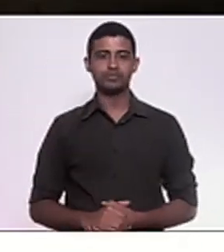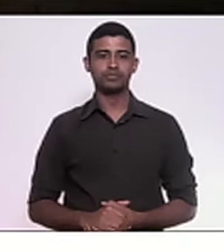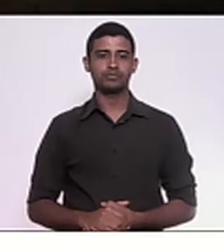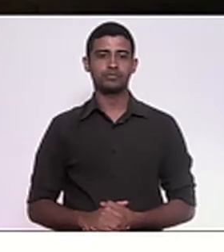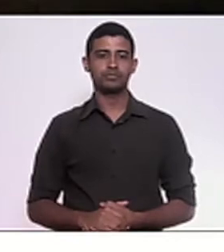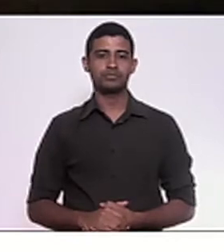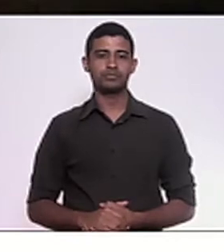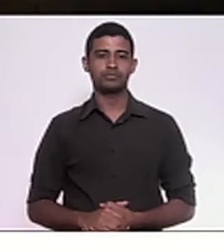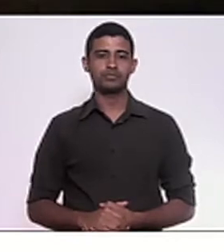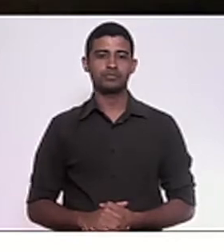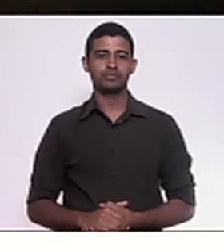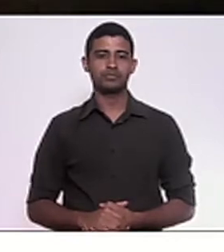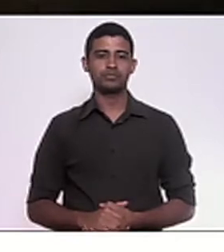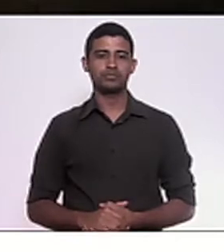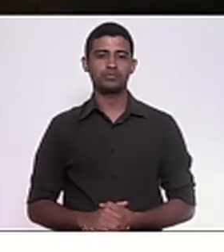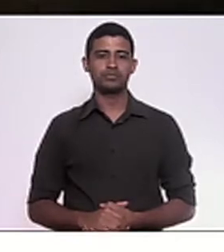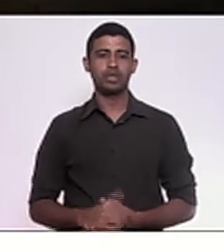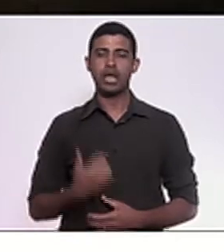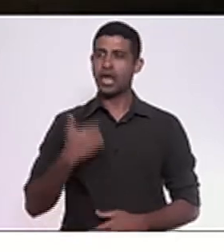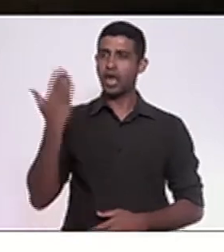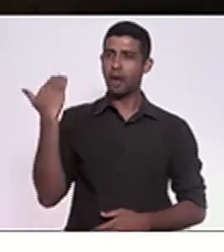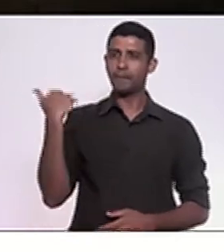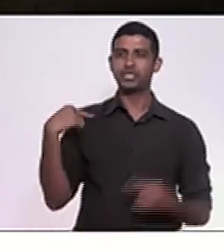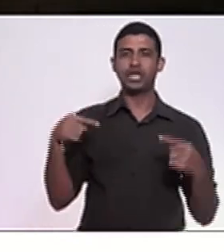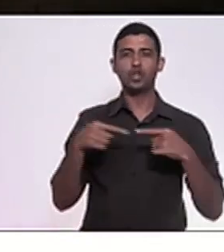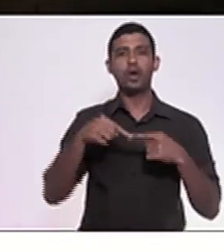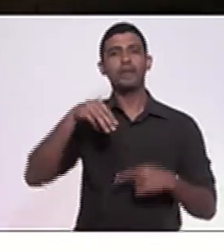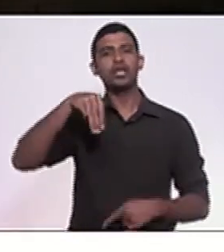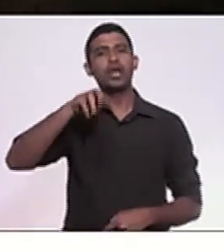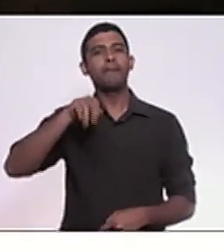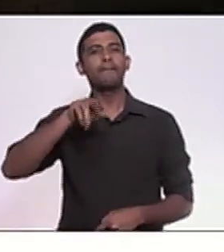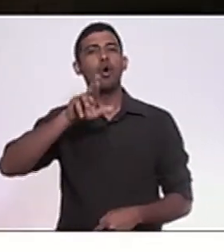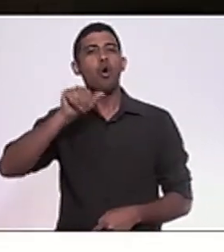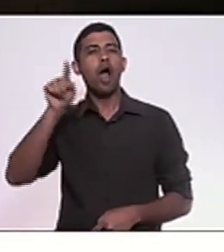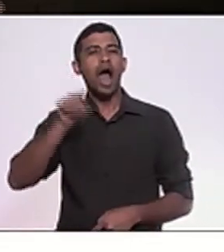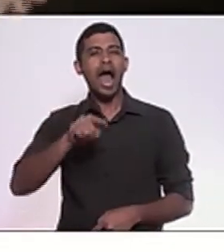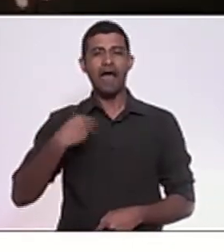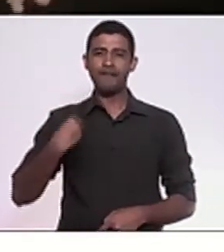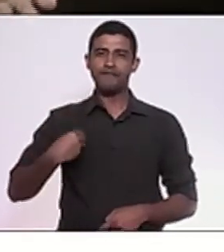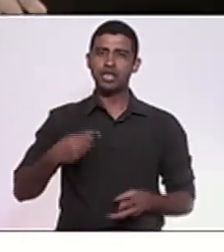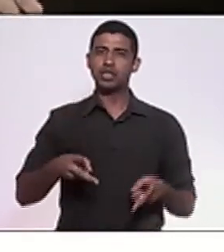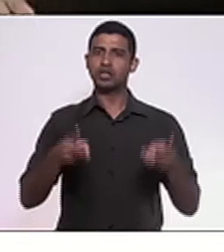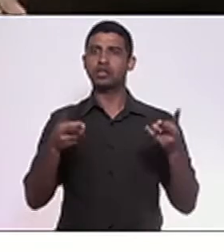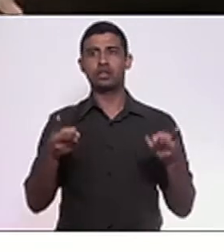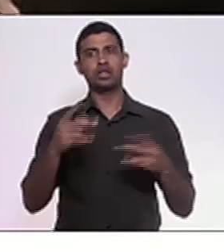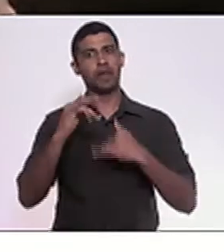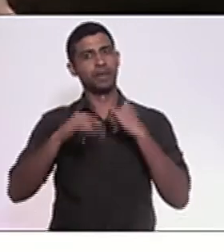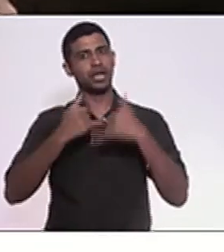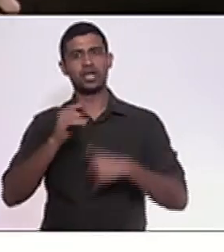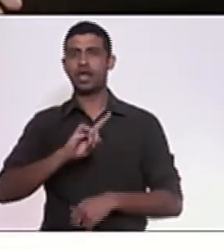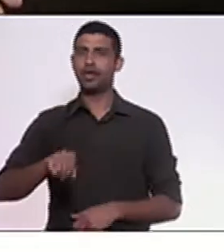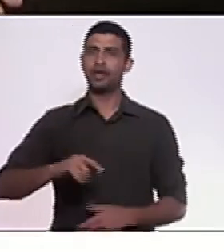mais além do que você. Eu sou da época do Munhá, vida eterna. Porque não é brincadeira, não, pô.